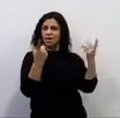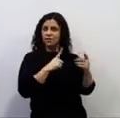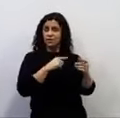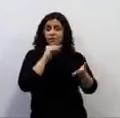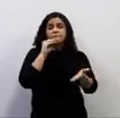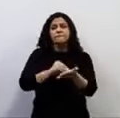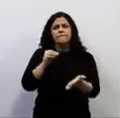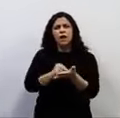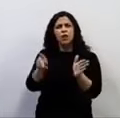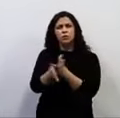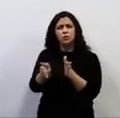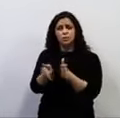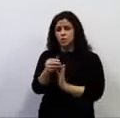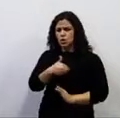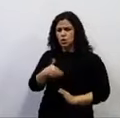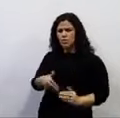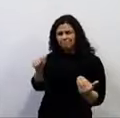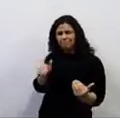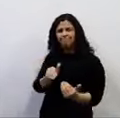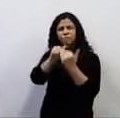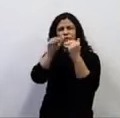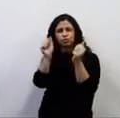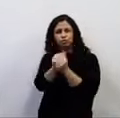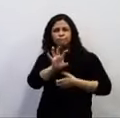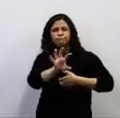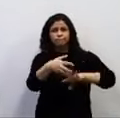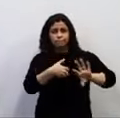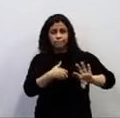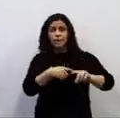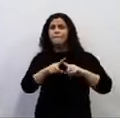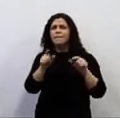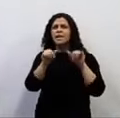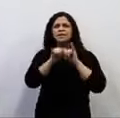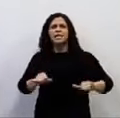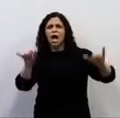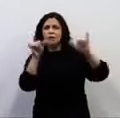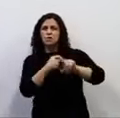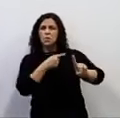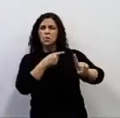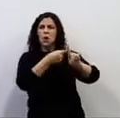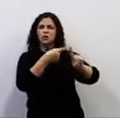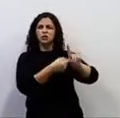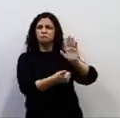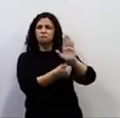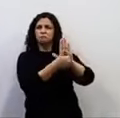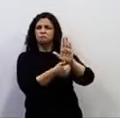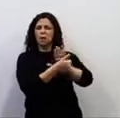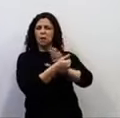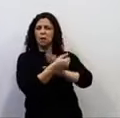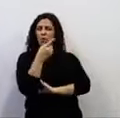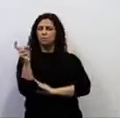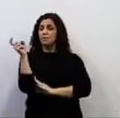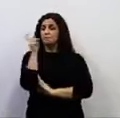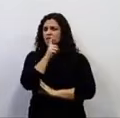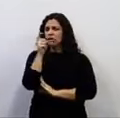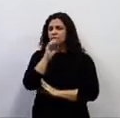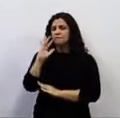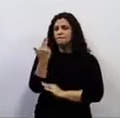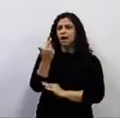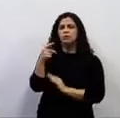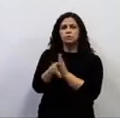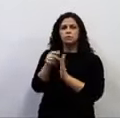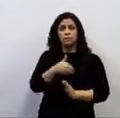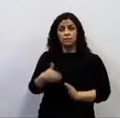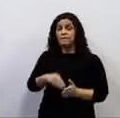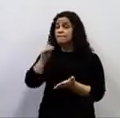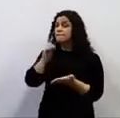governador, mas sobra muita propaganda positiva e mentirosa para esse governo. Falta muita verdade, mas